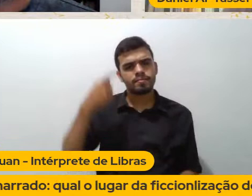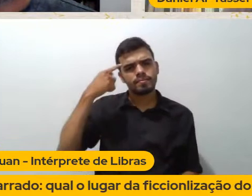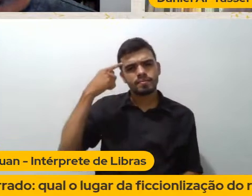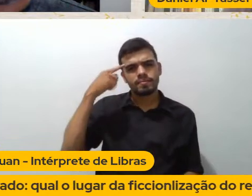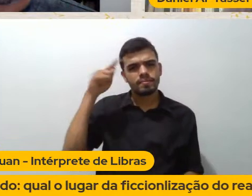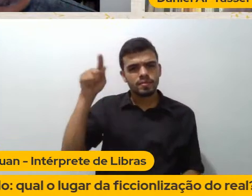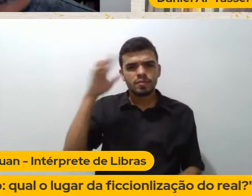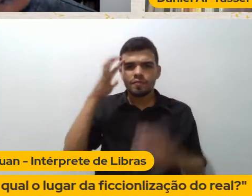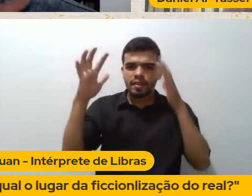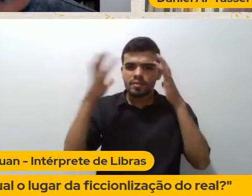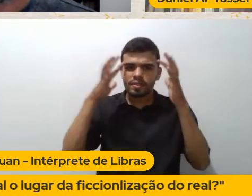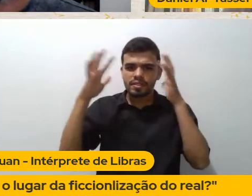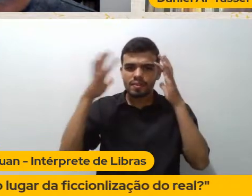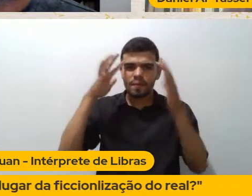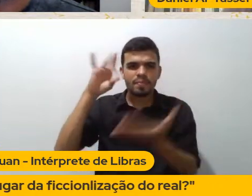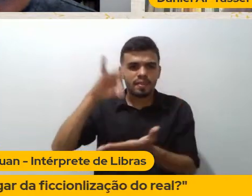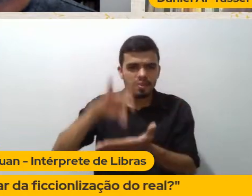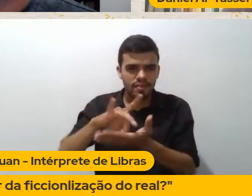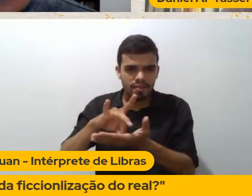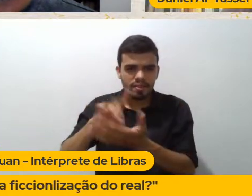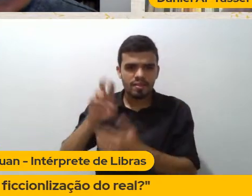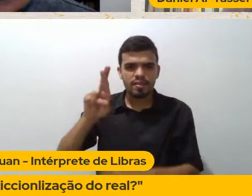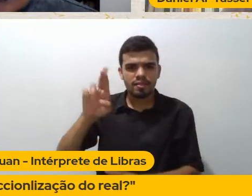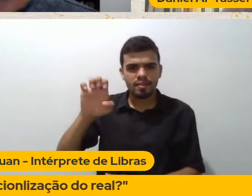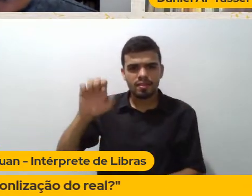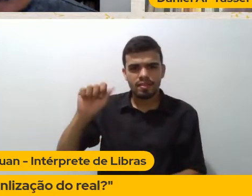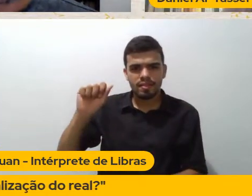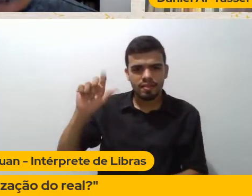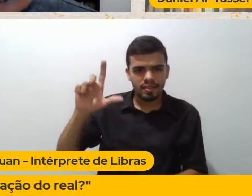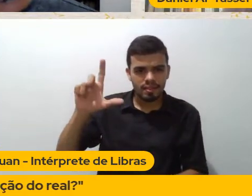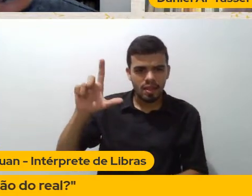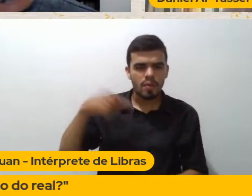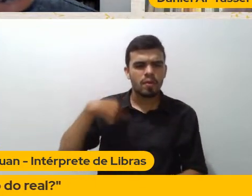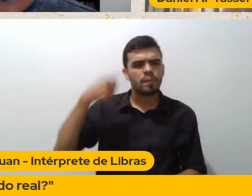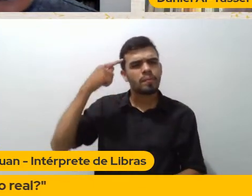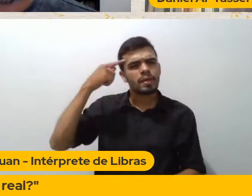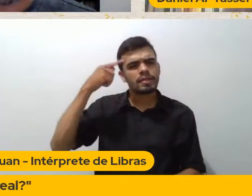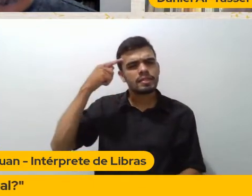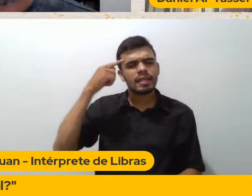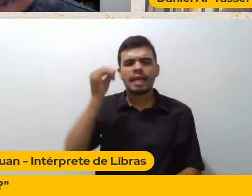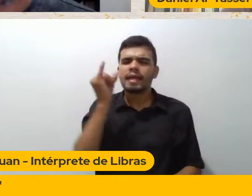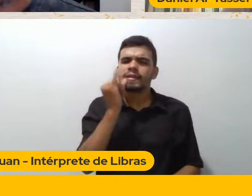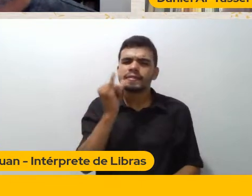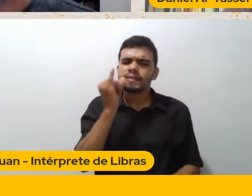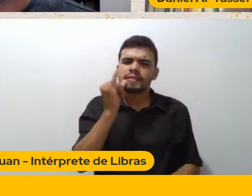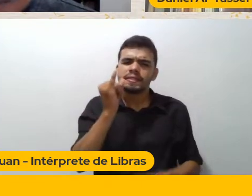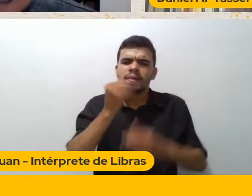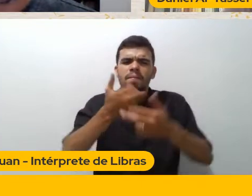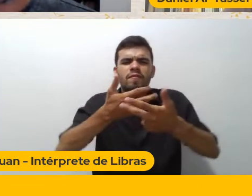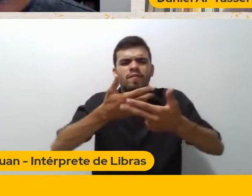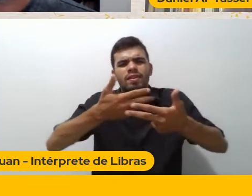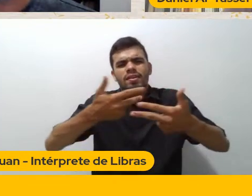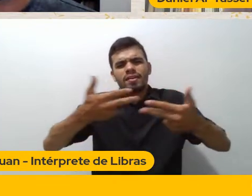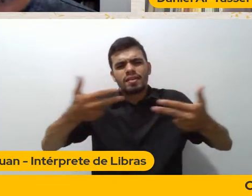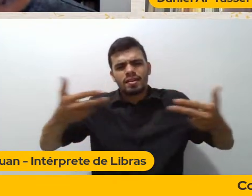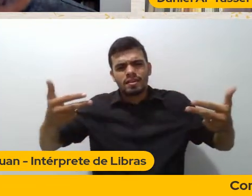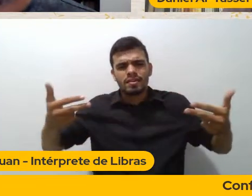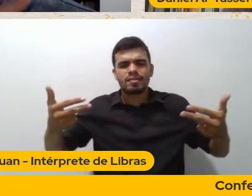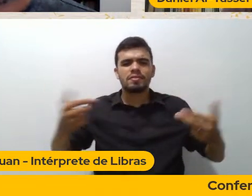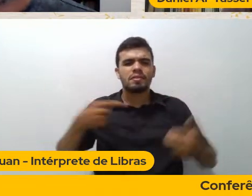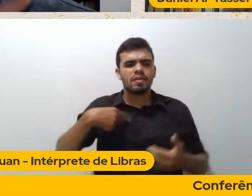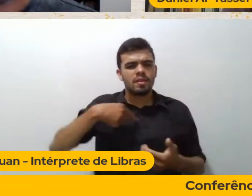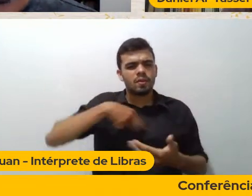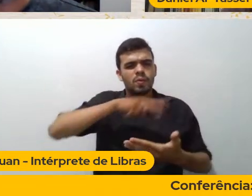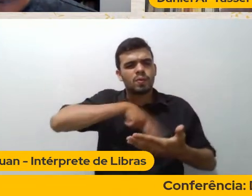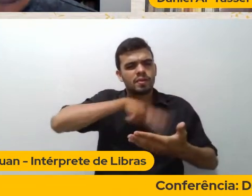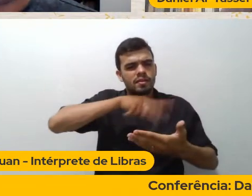real E eu fiquei pensando Em vários Vários exemplos Exemplos De coisas Que eu li E